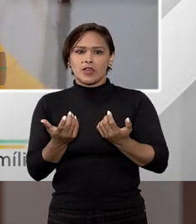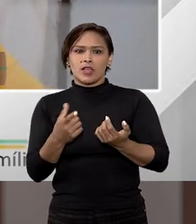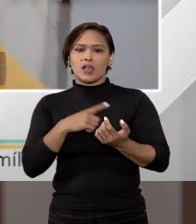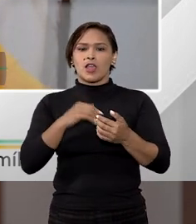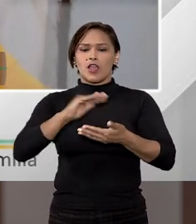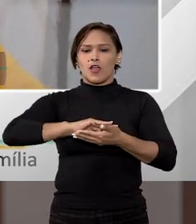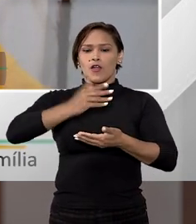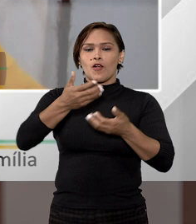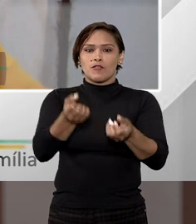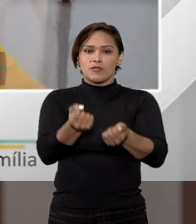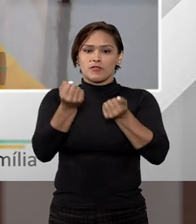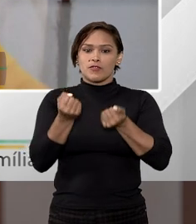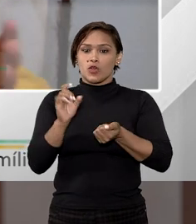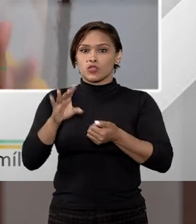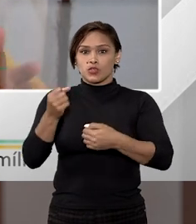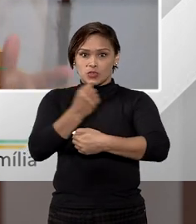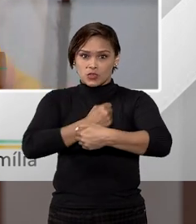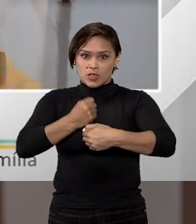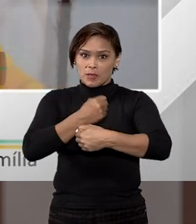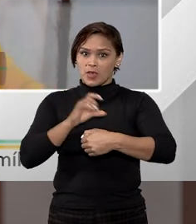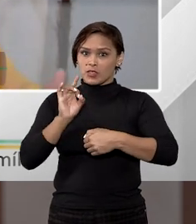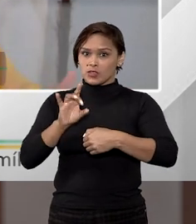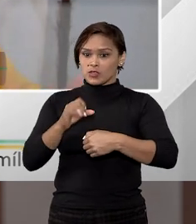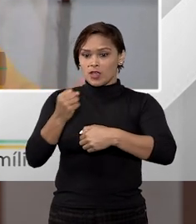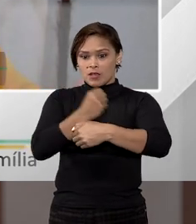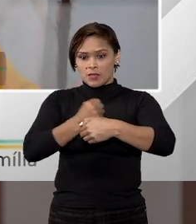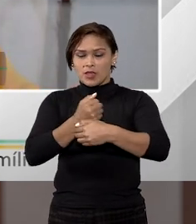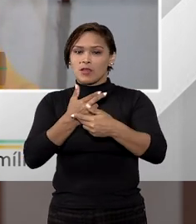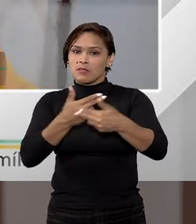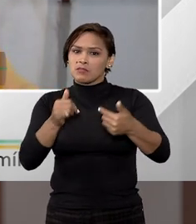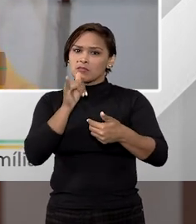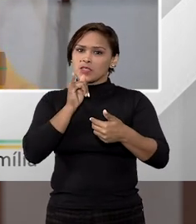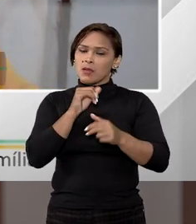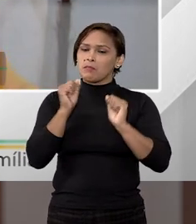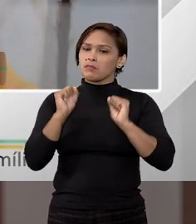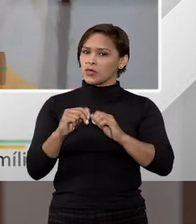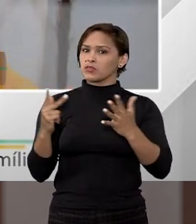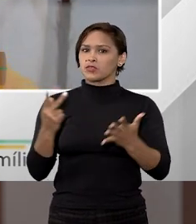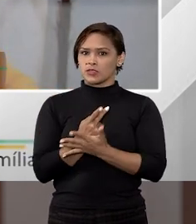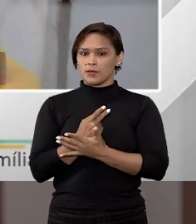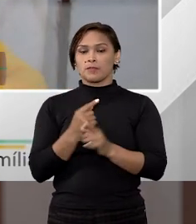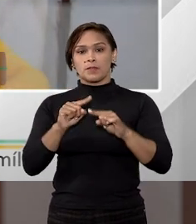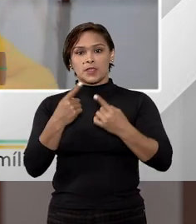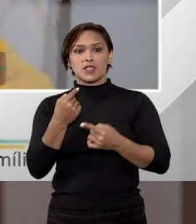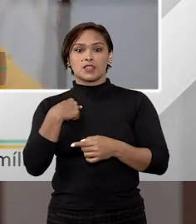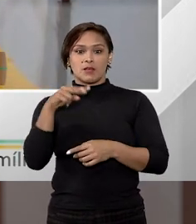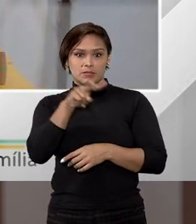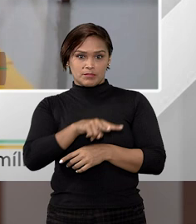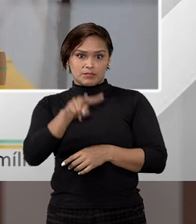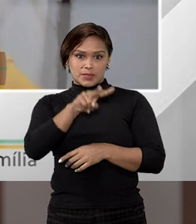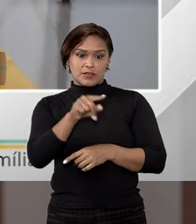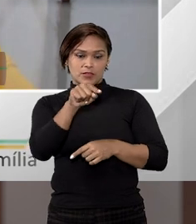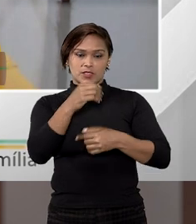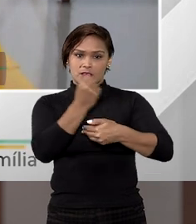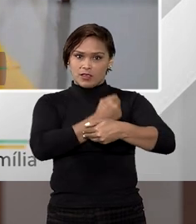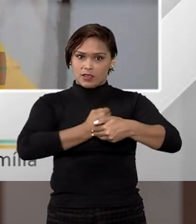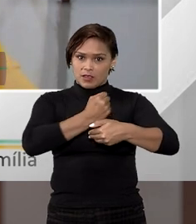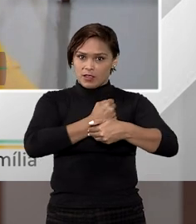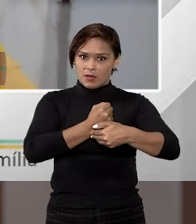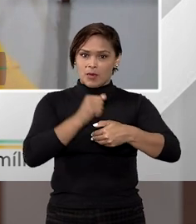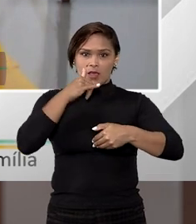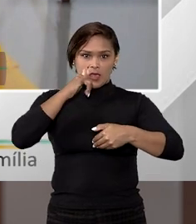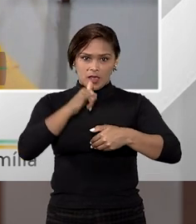tenho forno, eu tenho só airfryer, eu uso ela para cozinhar, por exemplo, isso pode vir a acontecer. Bom, então para você, aquela airfryer, aquele